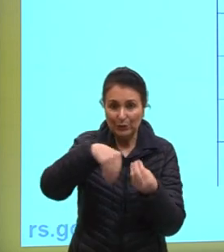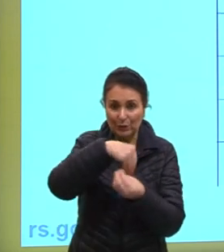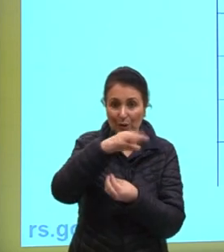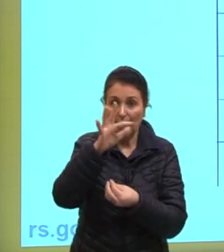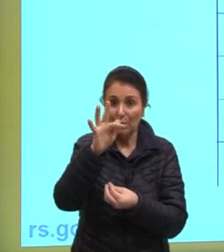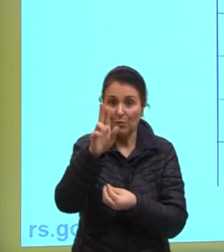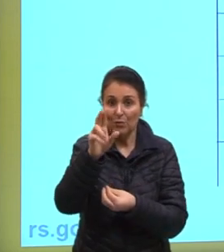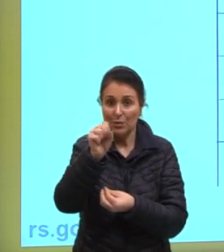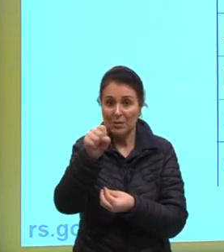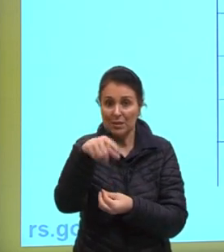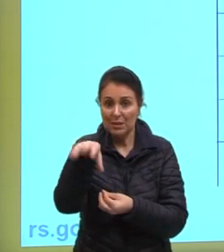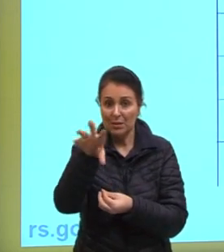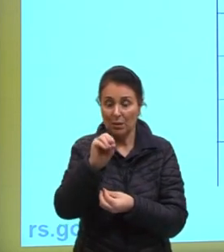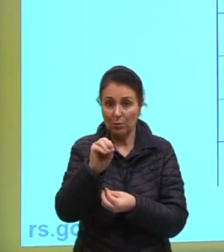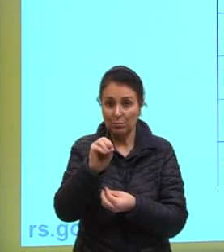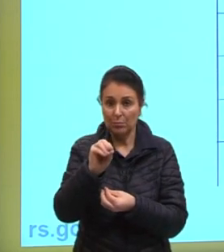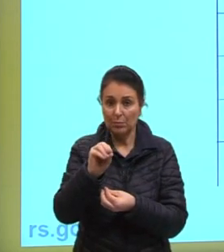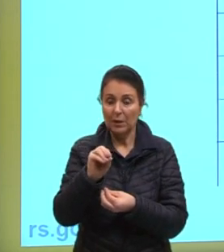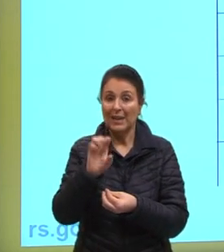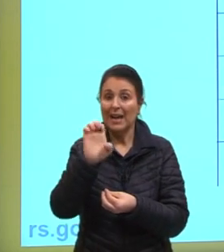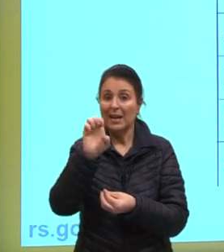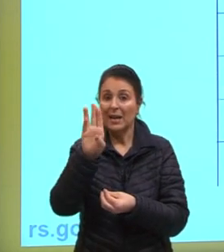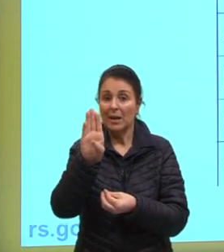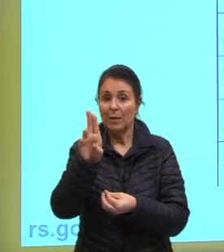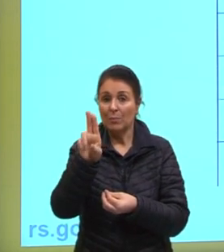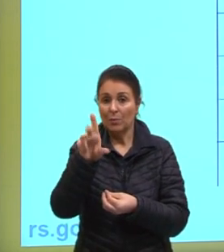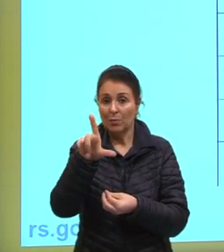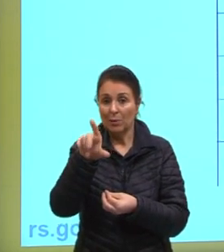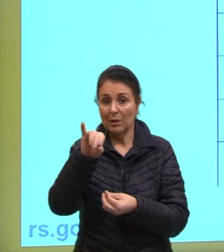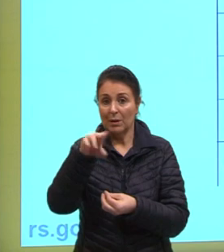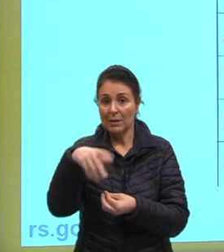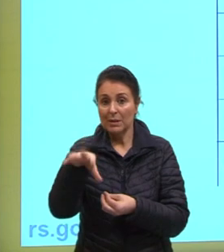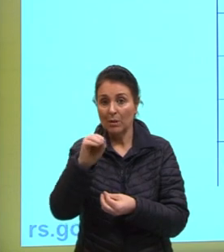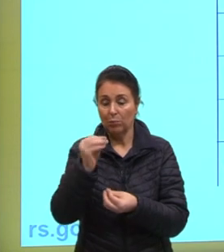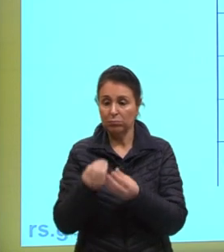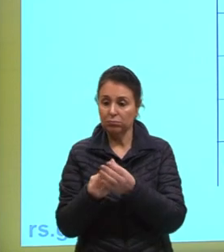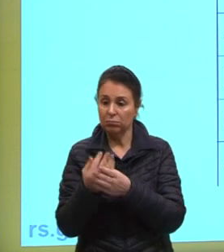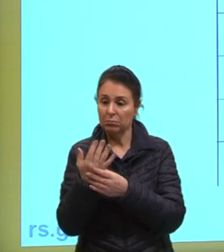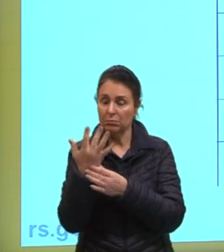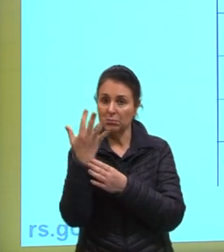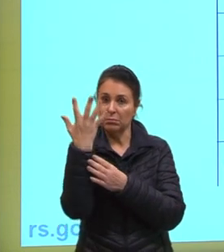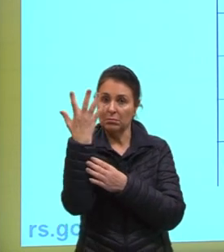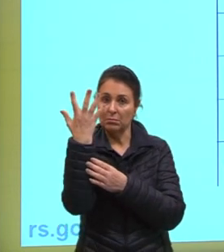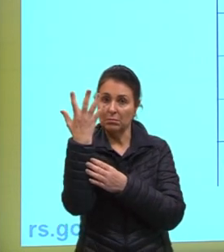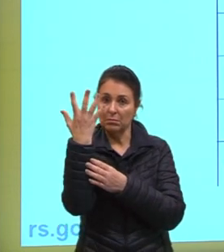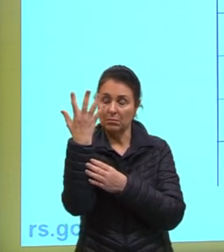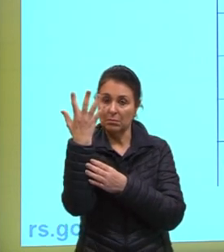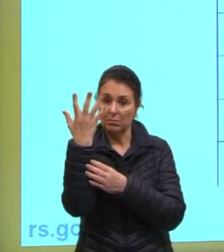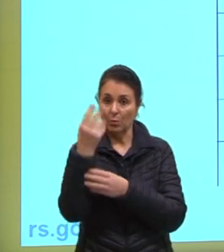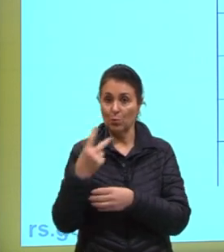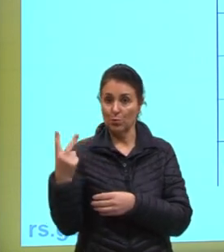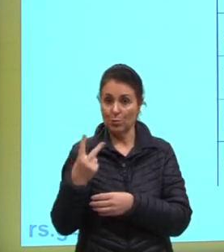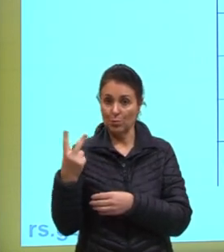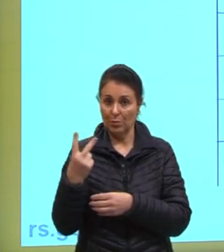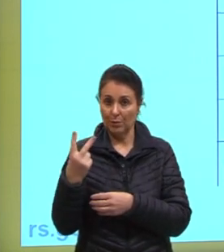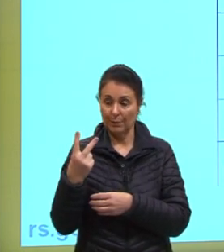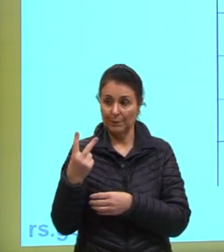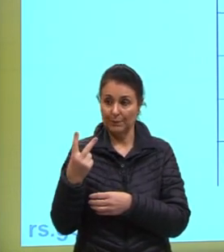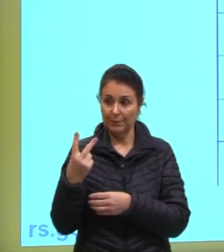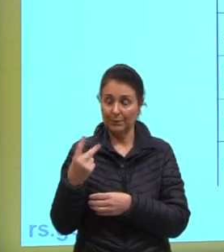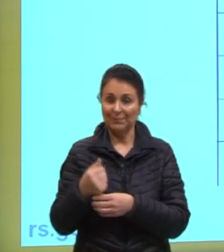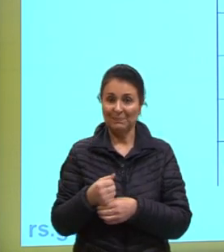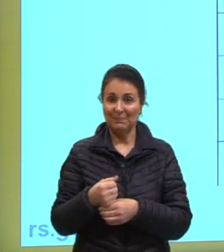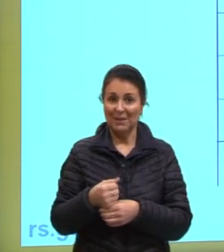fusão e a ebulição, nesse caso, tá? Não, a evaporização, a evaporação, tá?